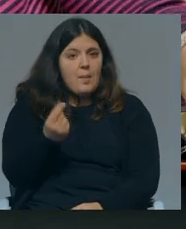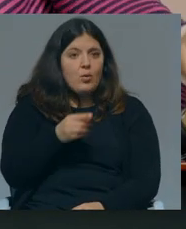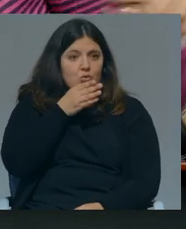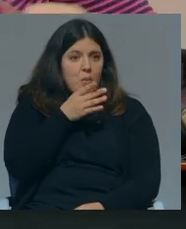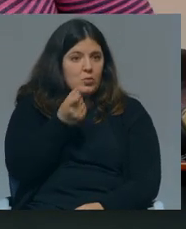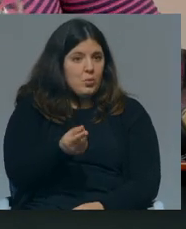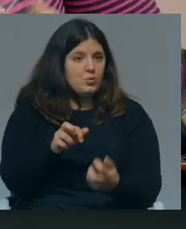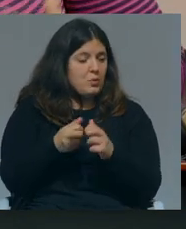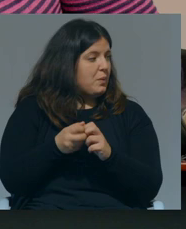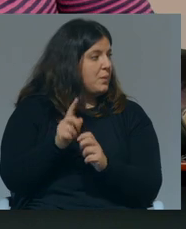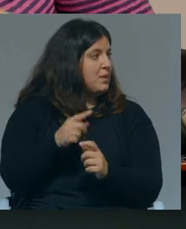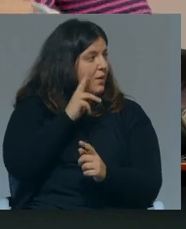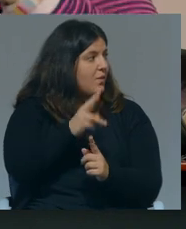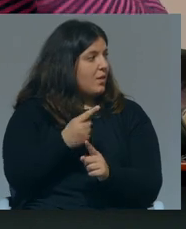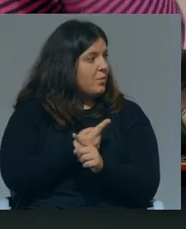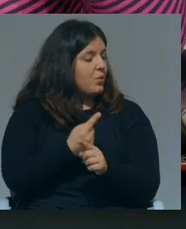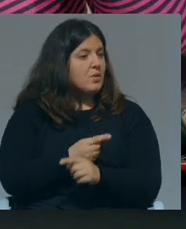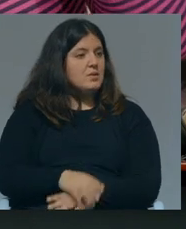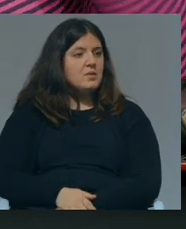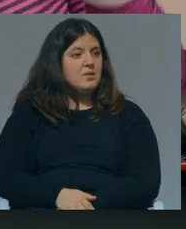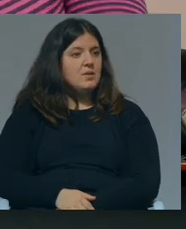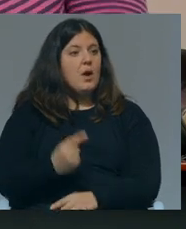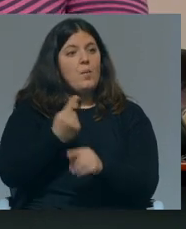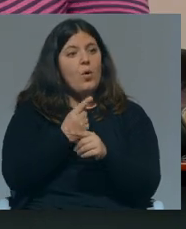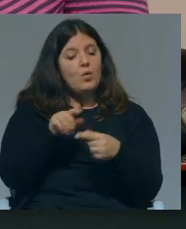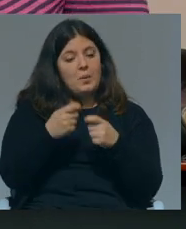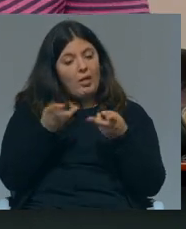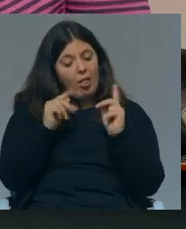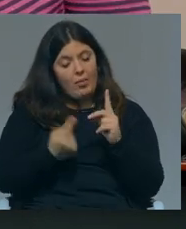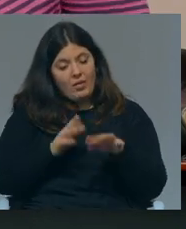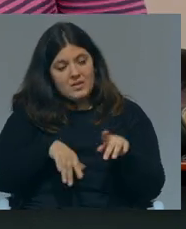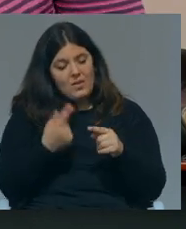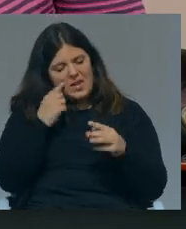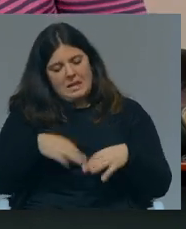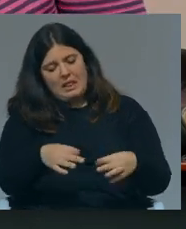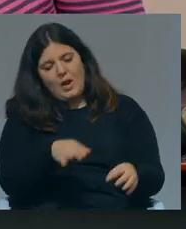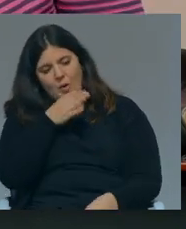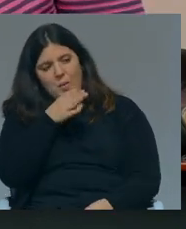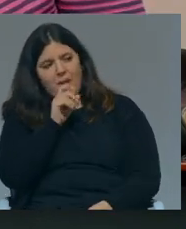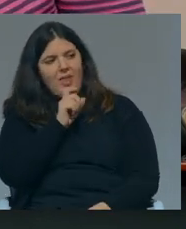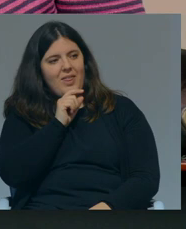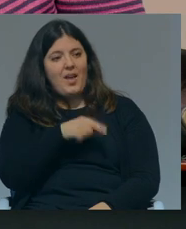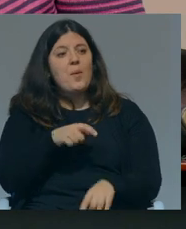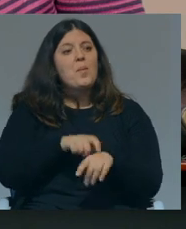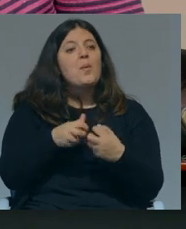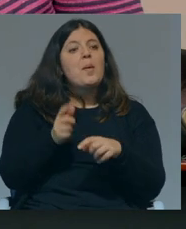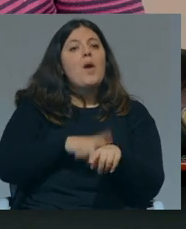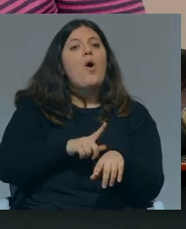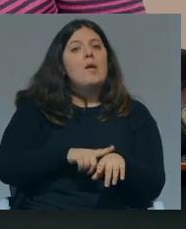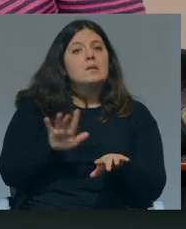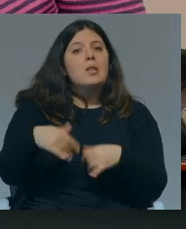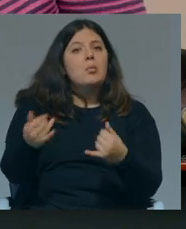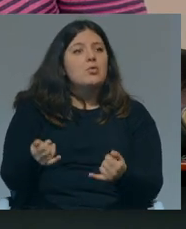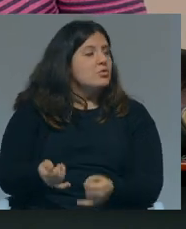comboios vê lá se podes adiar o comboio eu certamente que devo poder mas o problema é que horas é que vou depois